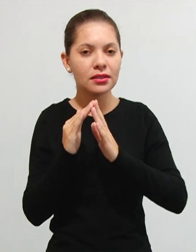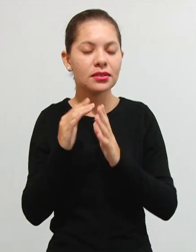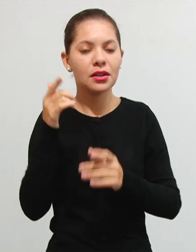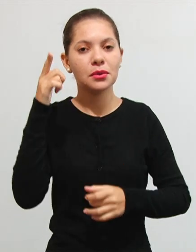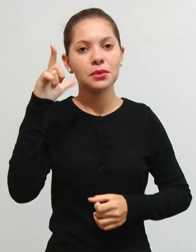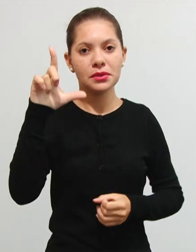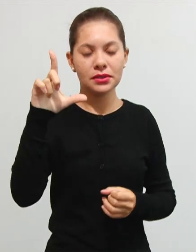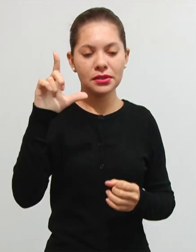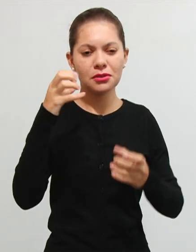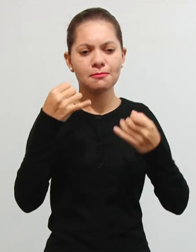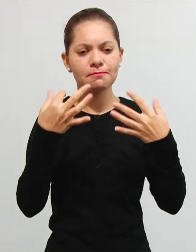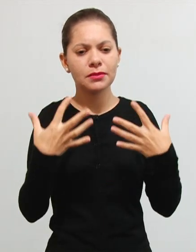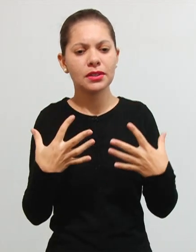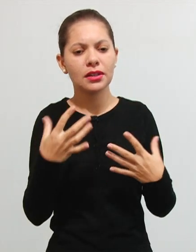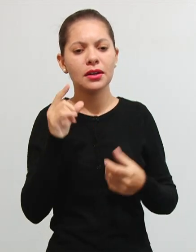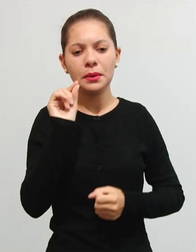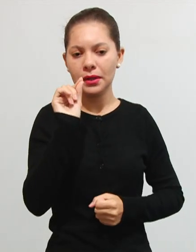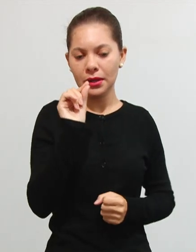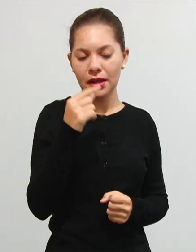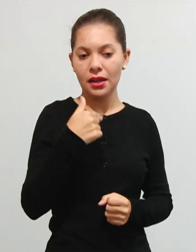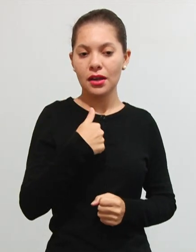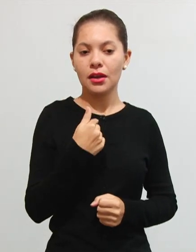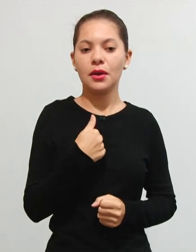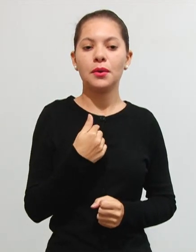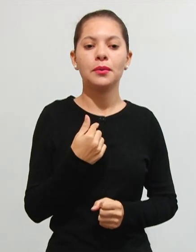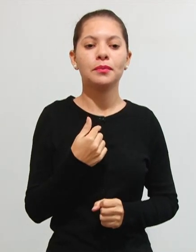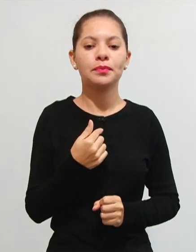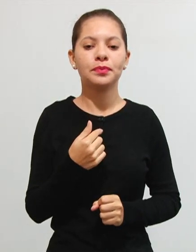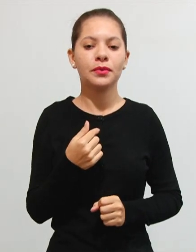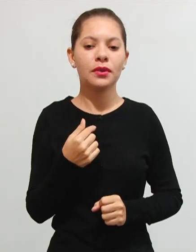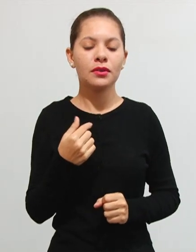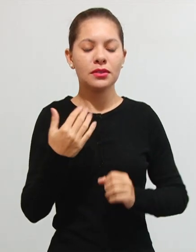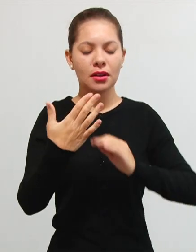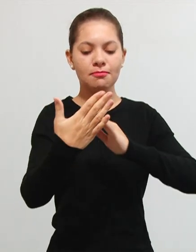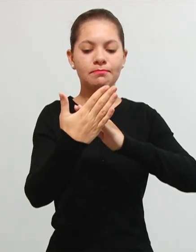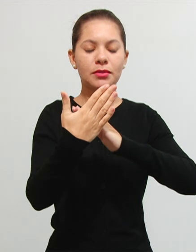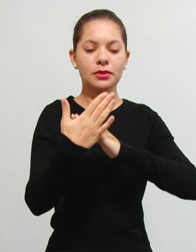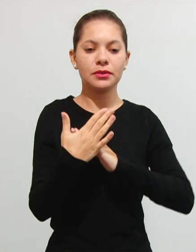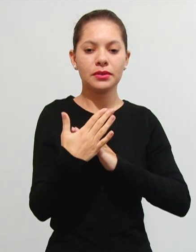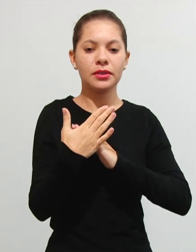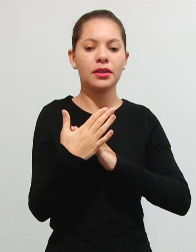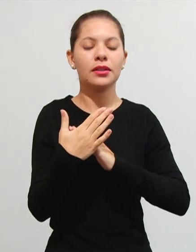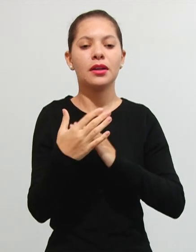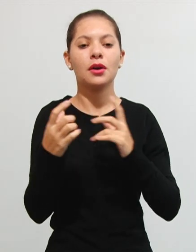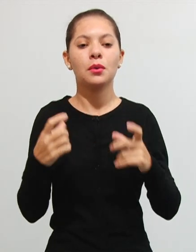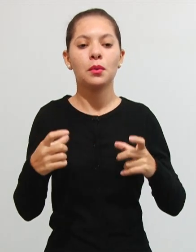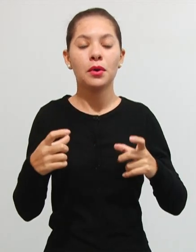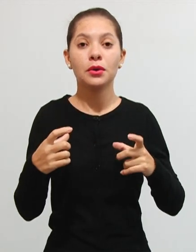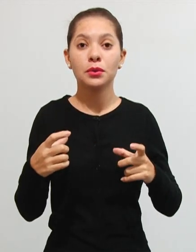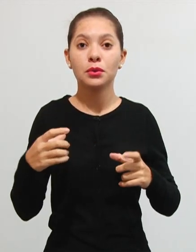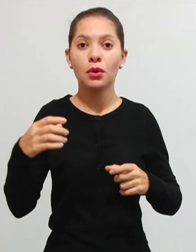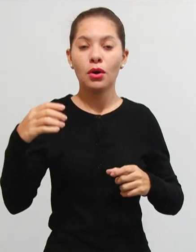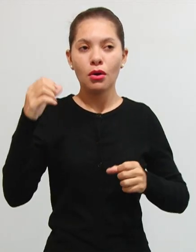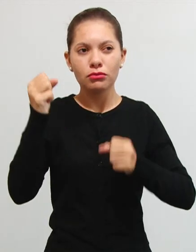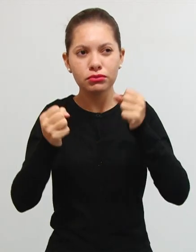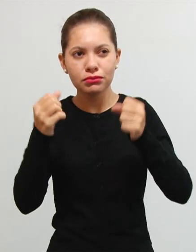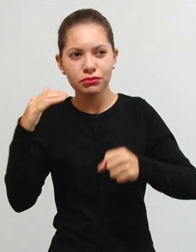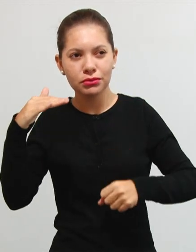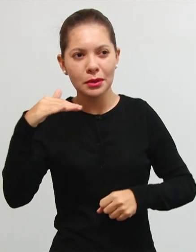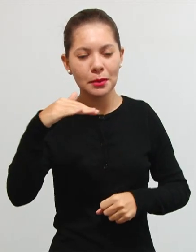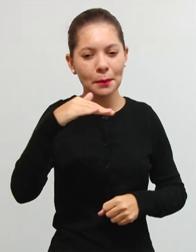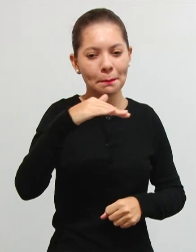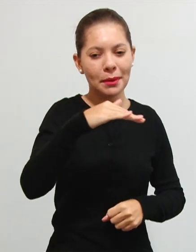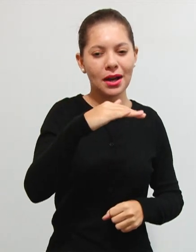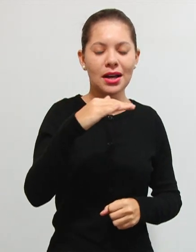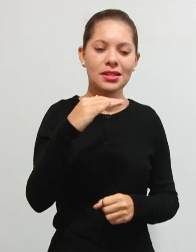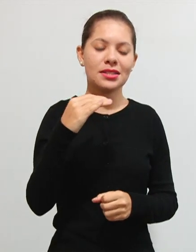consigo determinar que eu vou estar sendo beneficiada quando o caminhão passa ali e leva o meu lixo. Mas